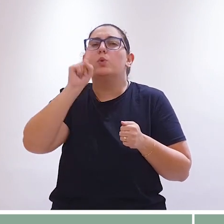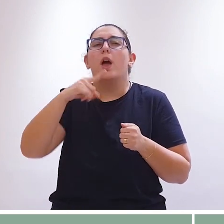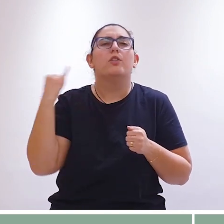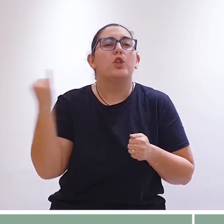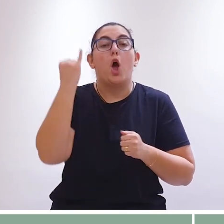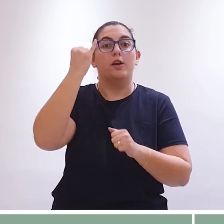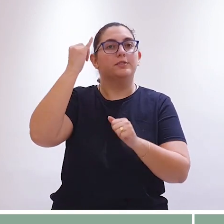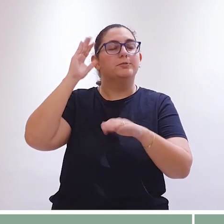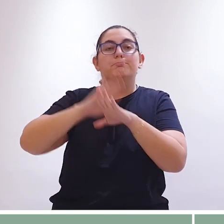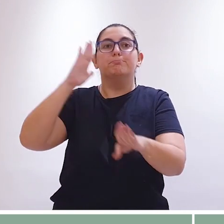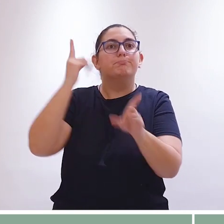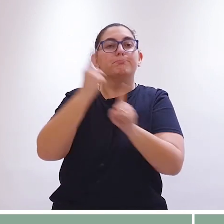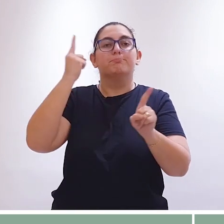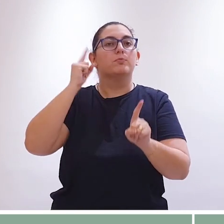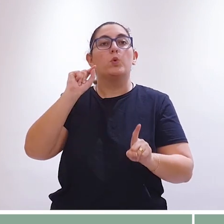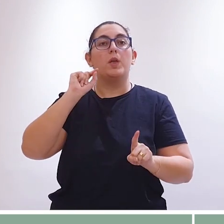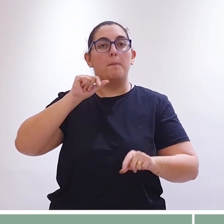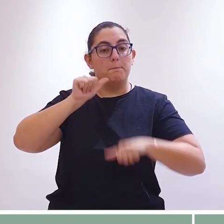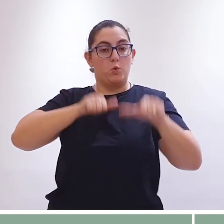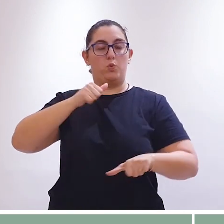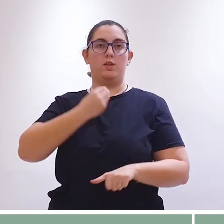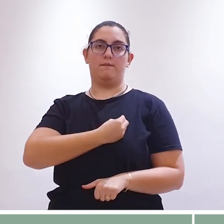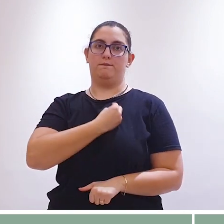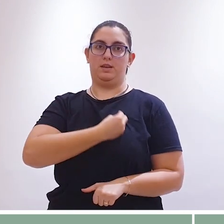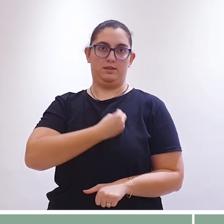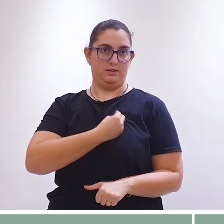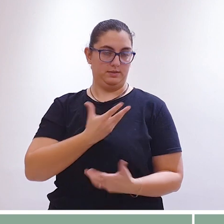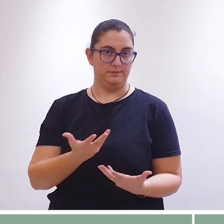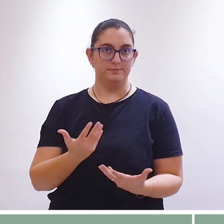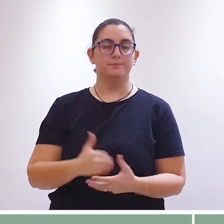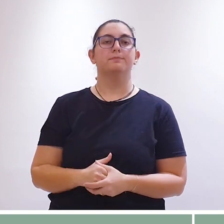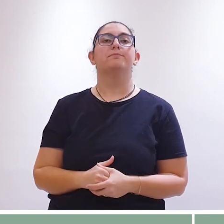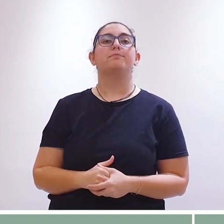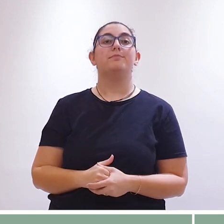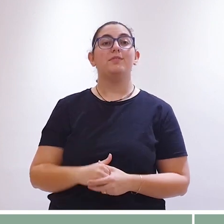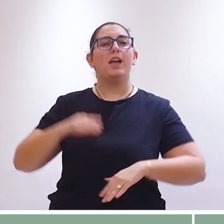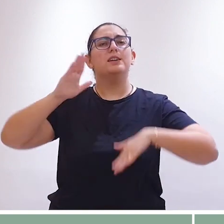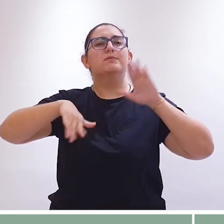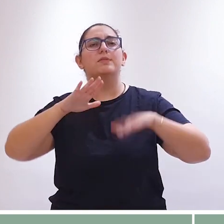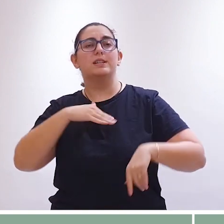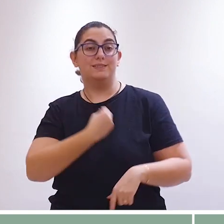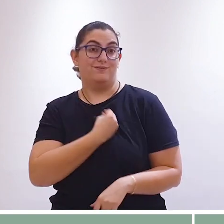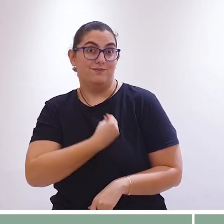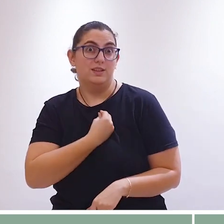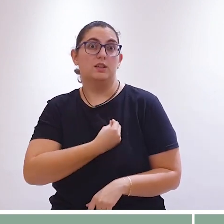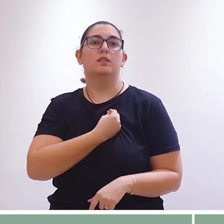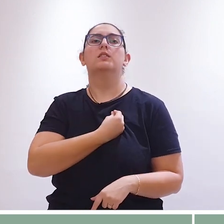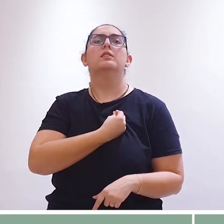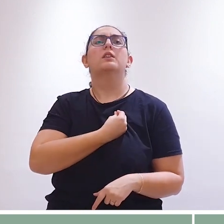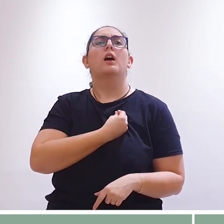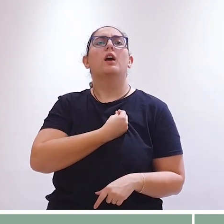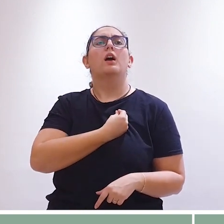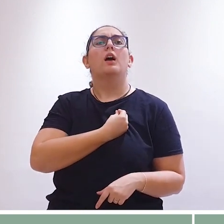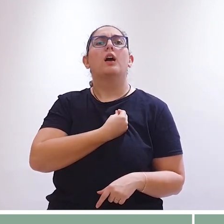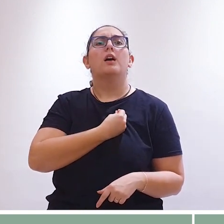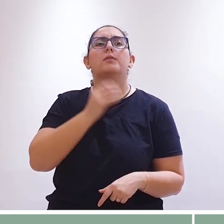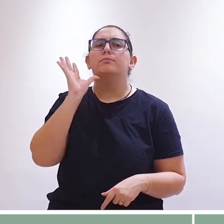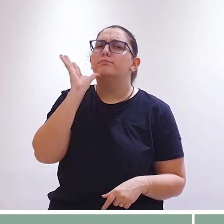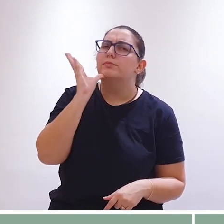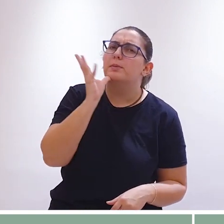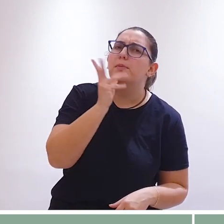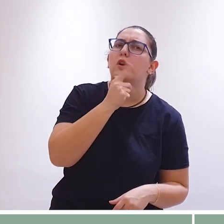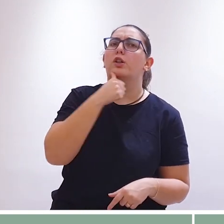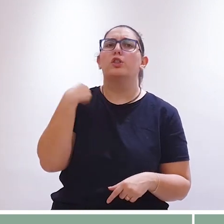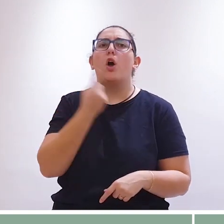Essa é a descoberta que transforma a nossa vida. Esta vida que por vezes nos custa